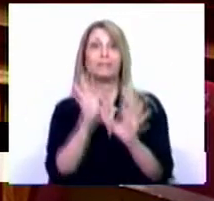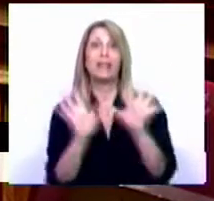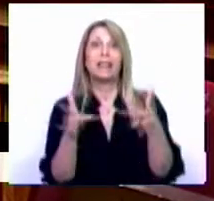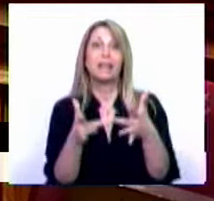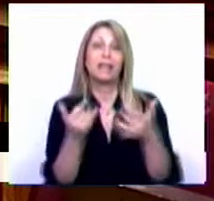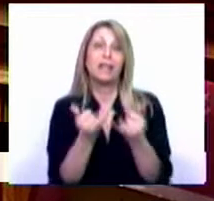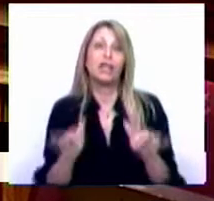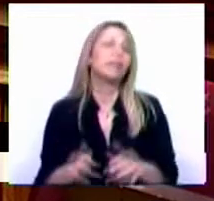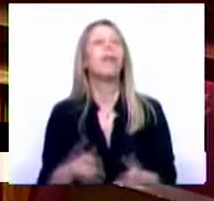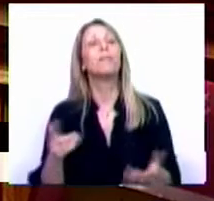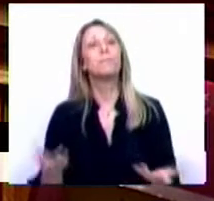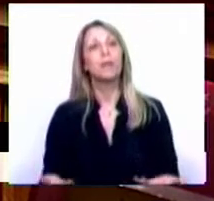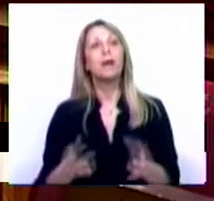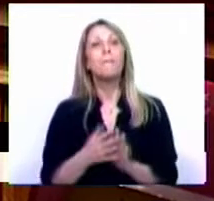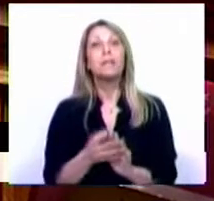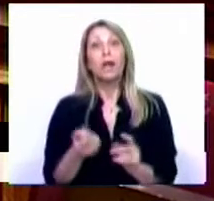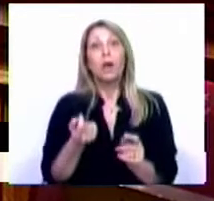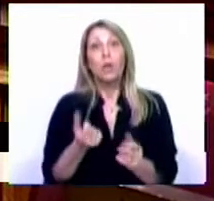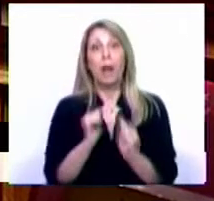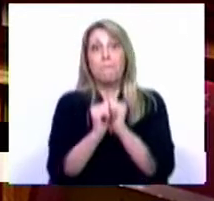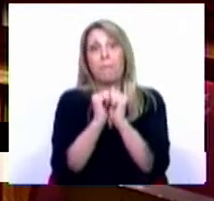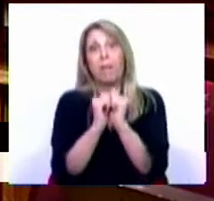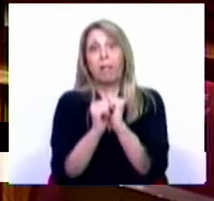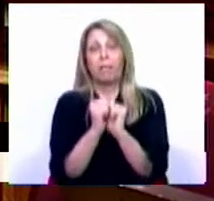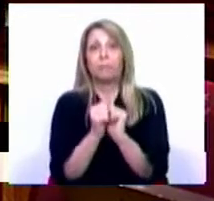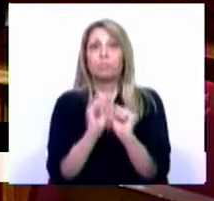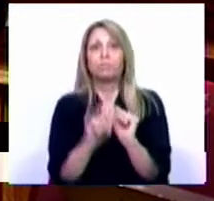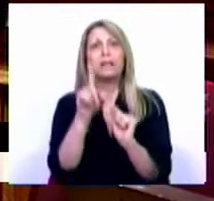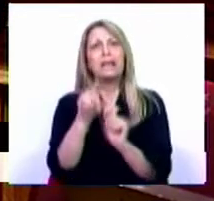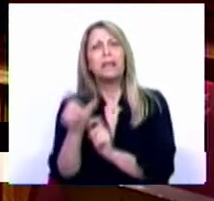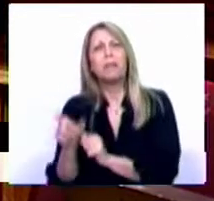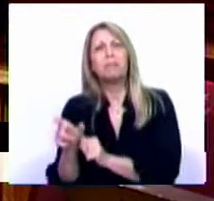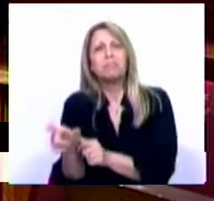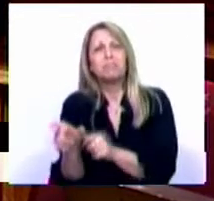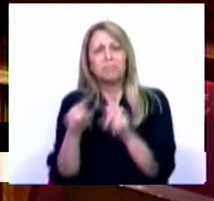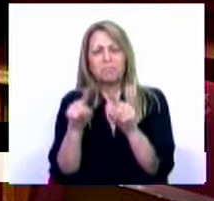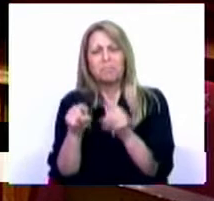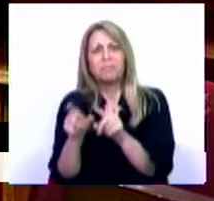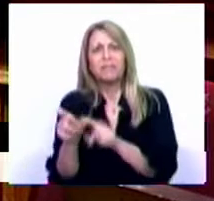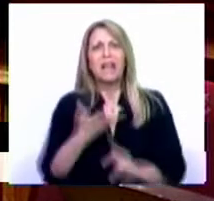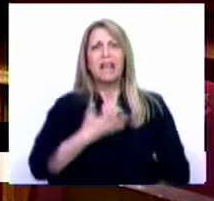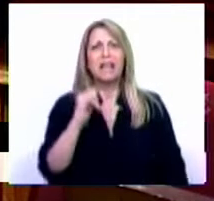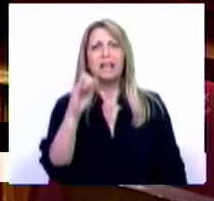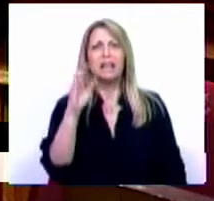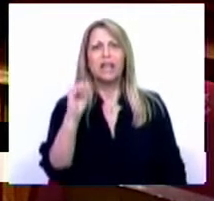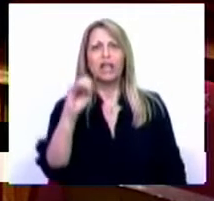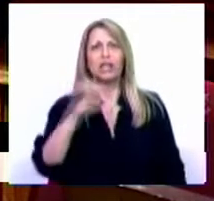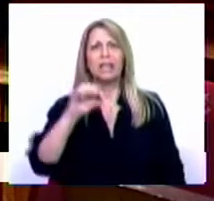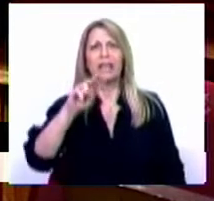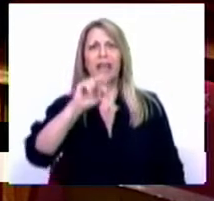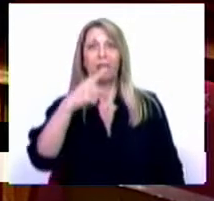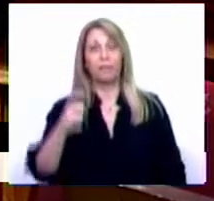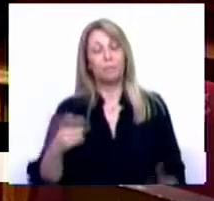digital, mas era basicamente o papel que se tratava e de umas disquetes. E, portanto, hoje a confusão